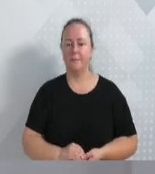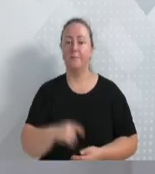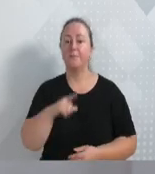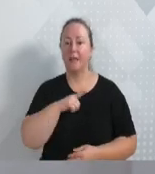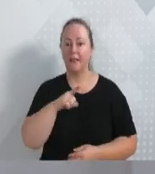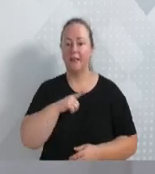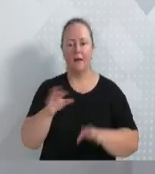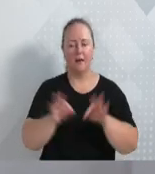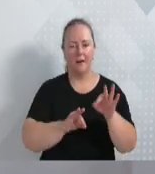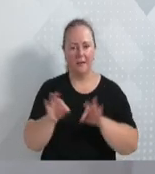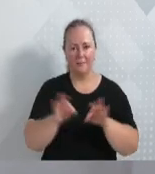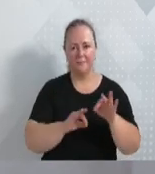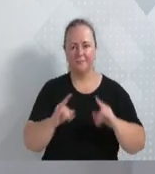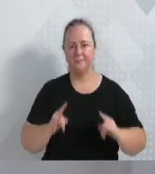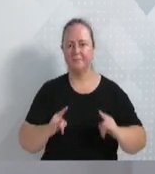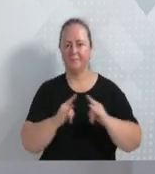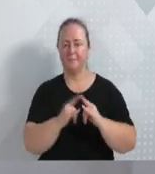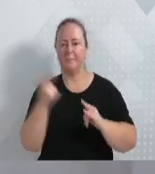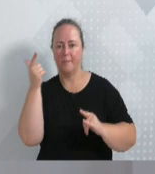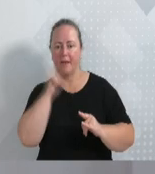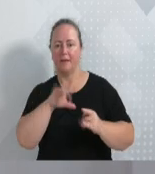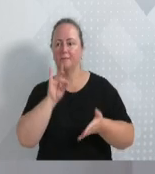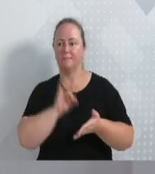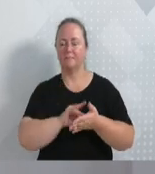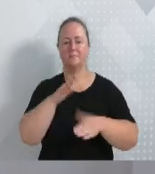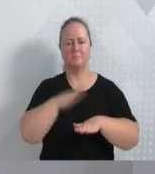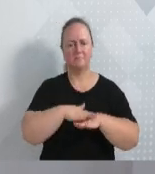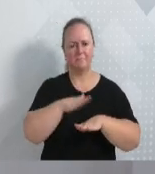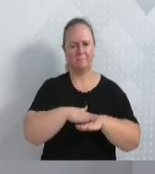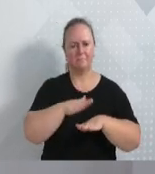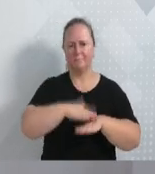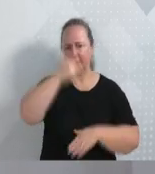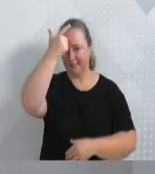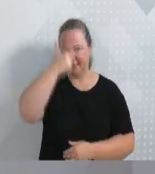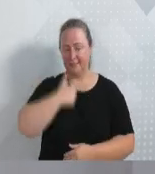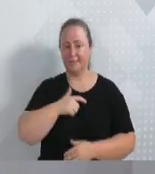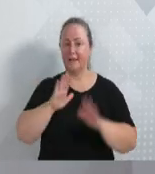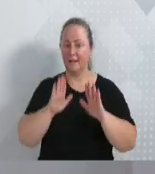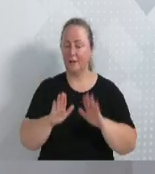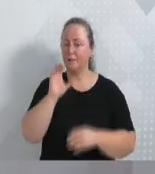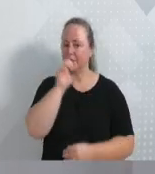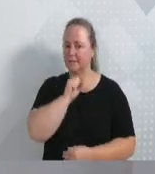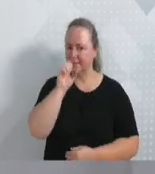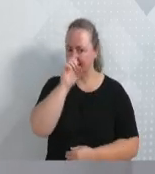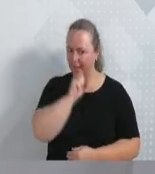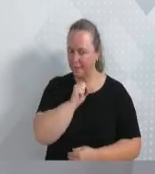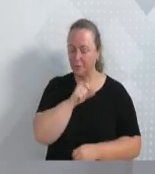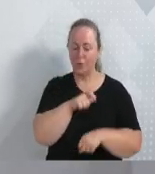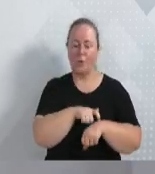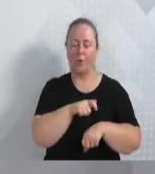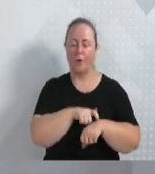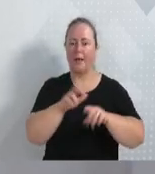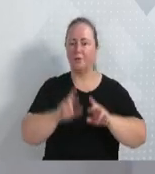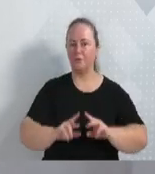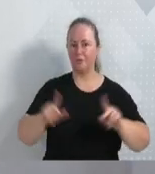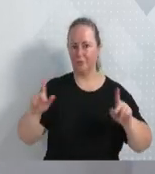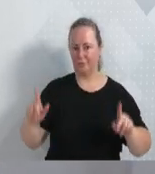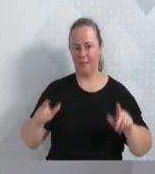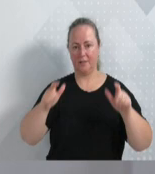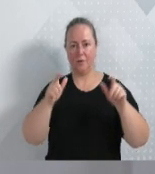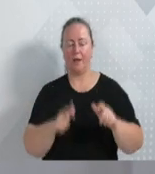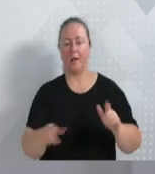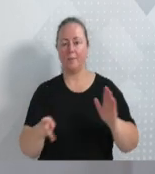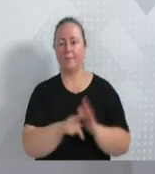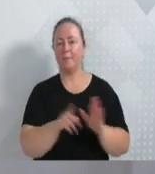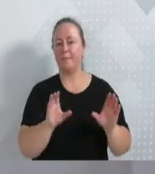instituições para que efetuem atendimento ao cidadão em um sábado, fora do horário comercial, em um espaço da